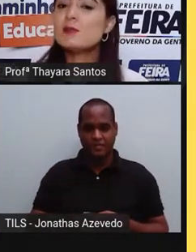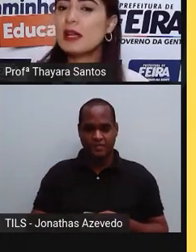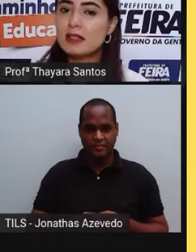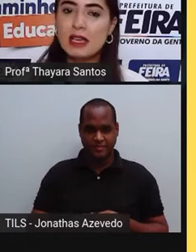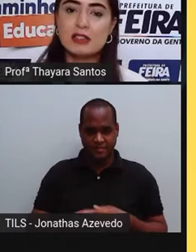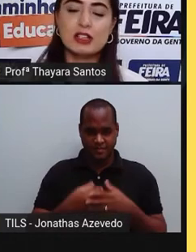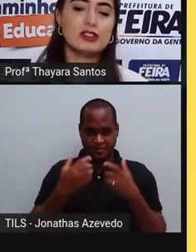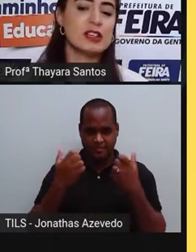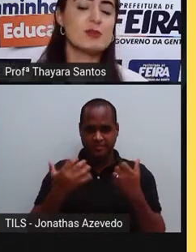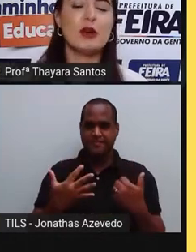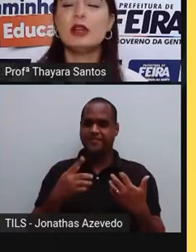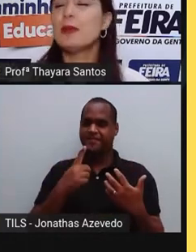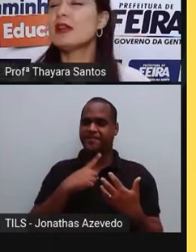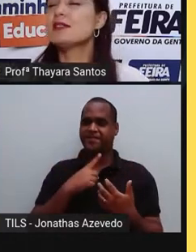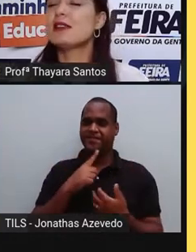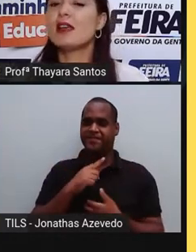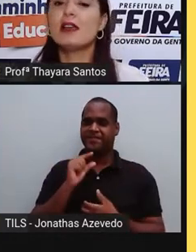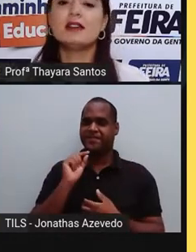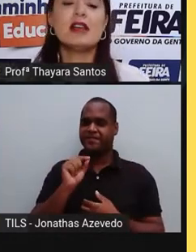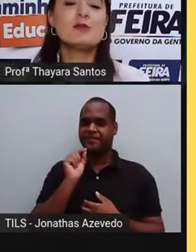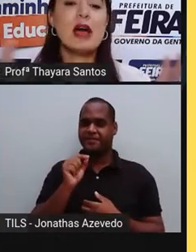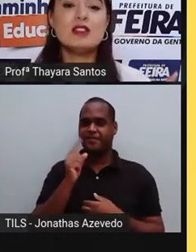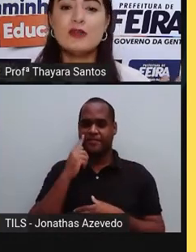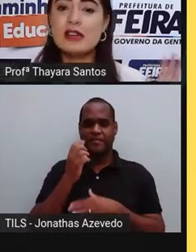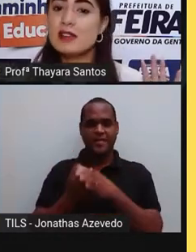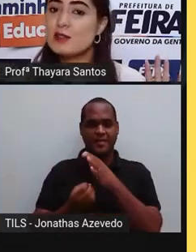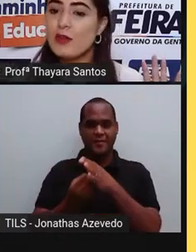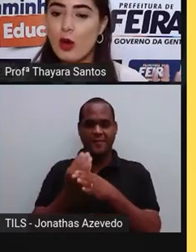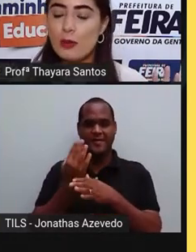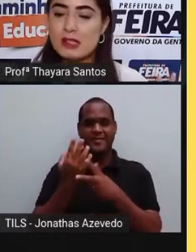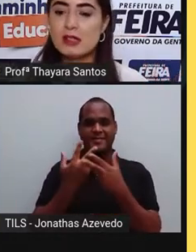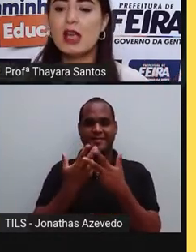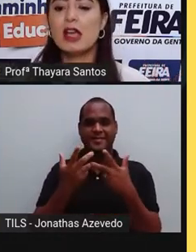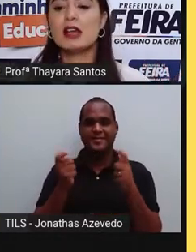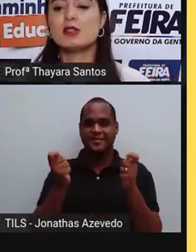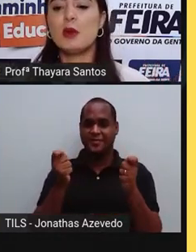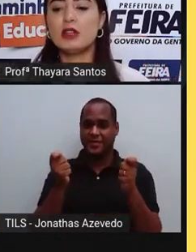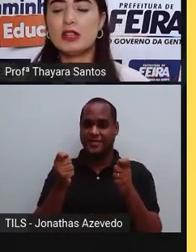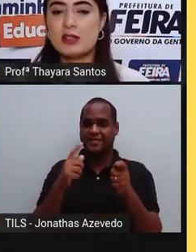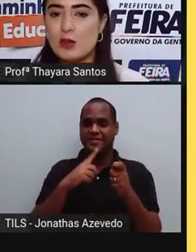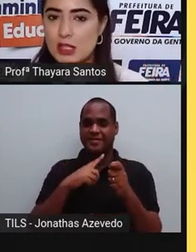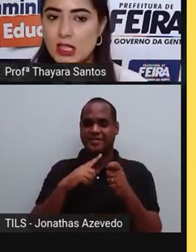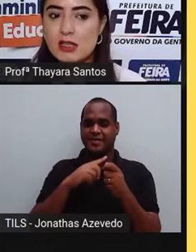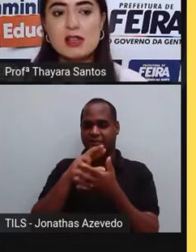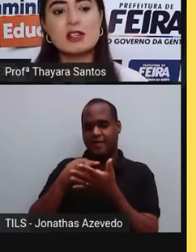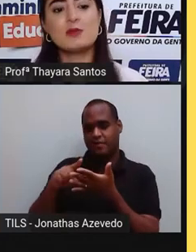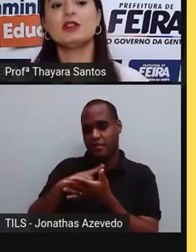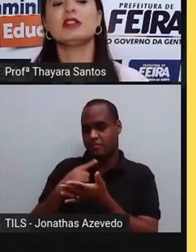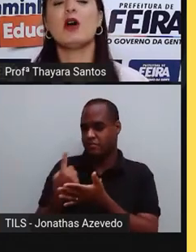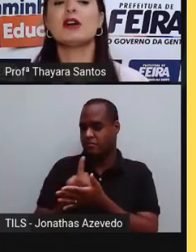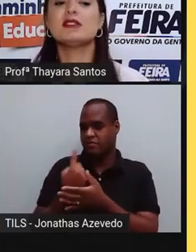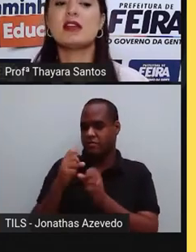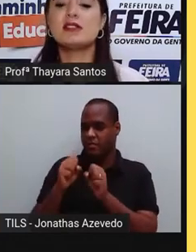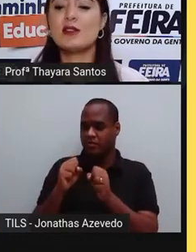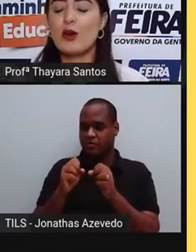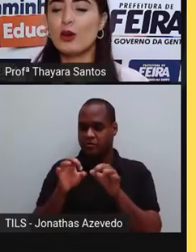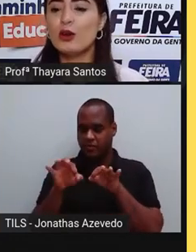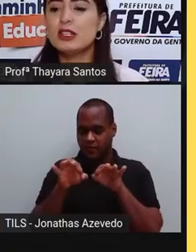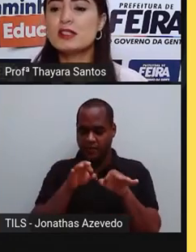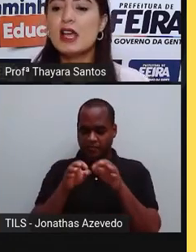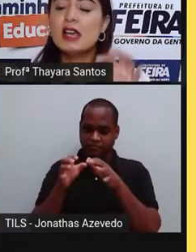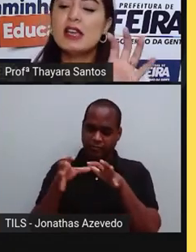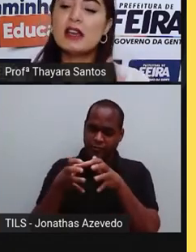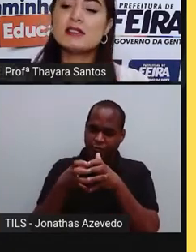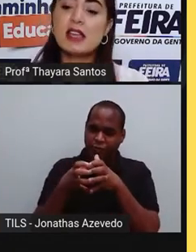Essas bactérias, gente, elas podem aparecer das mais diversas formas. Elas podem estar sozinhas, elas podem estar organizadas em